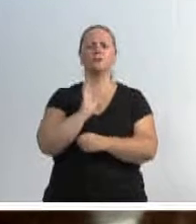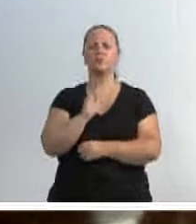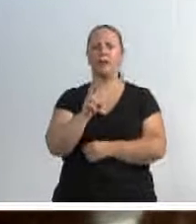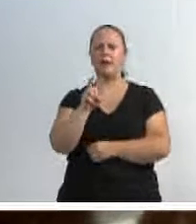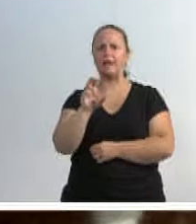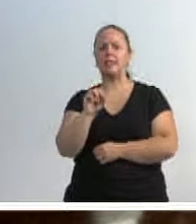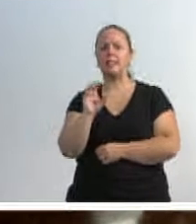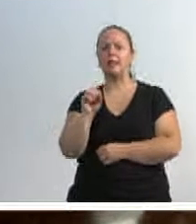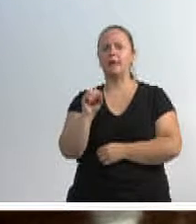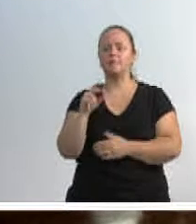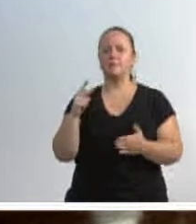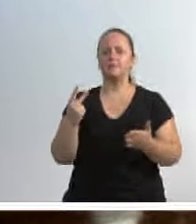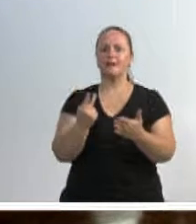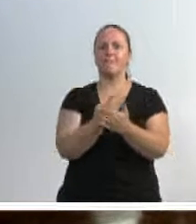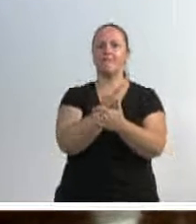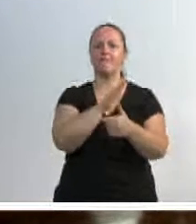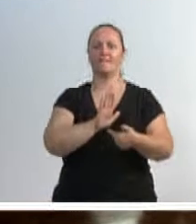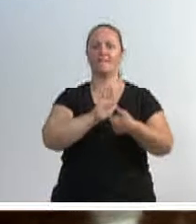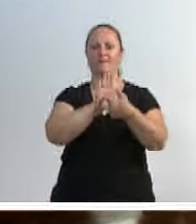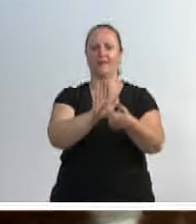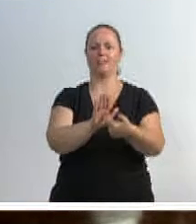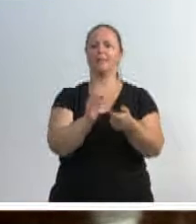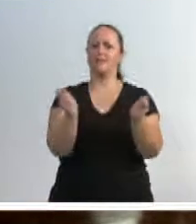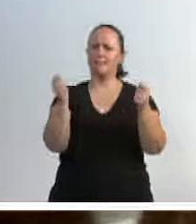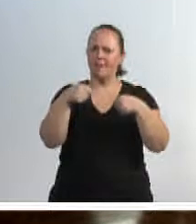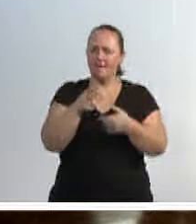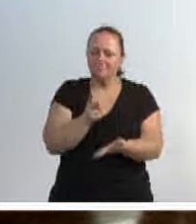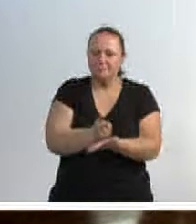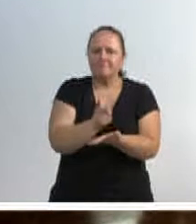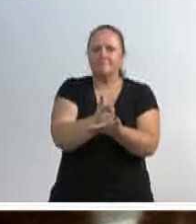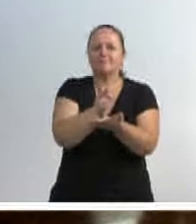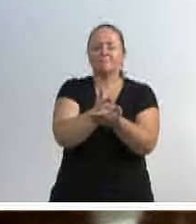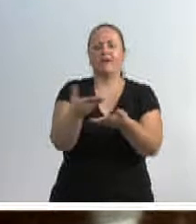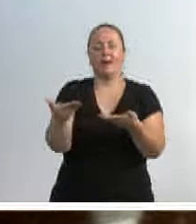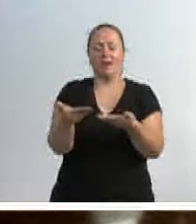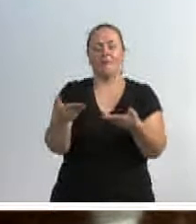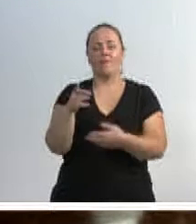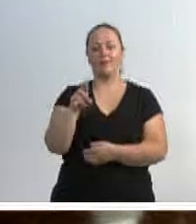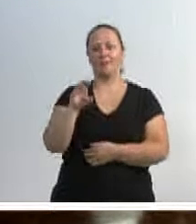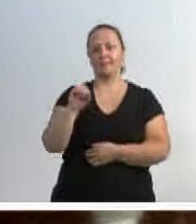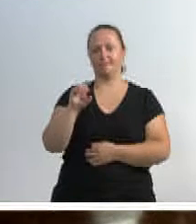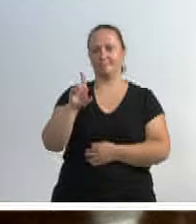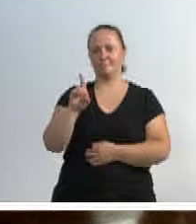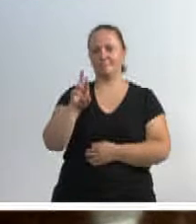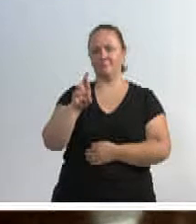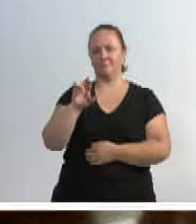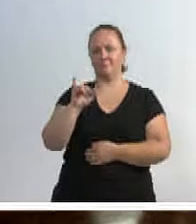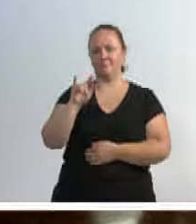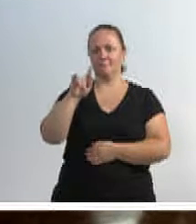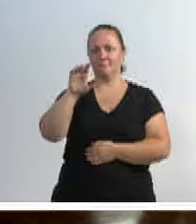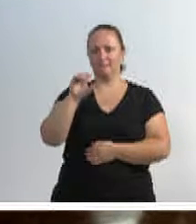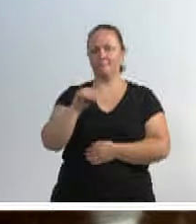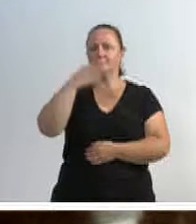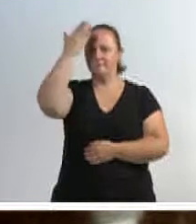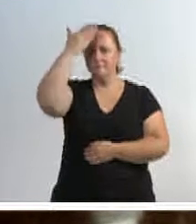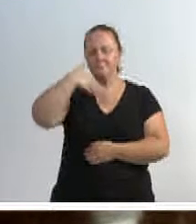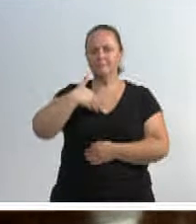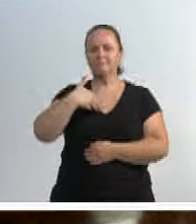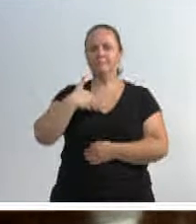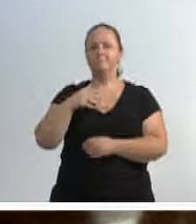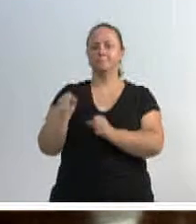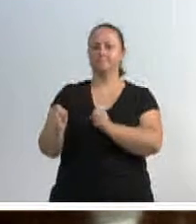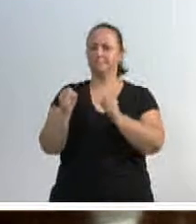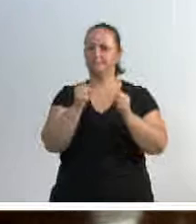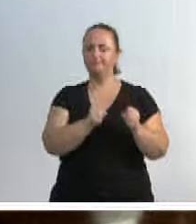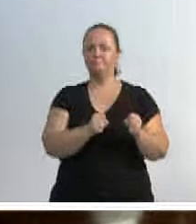cidade, possamos continuar com o Rodrigo a testemunhar que o Poder Executivo sempre se